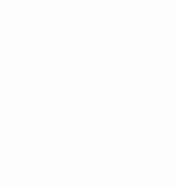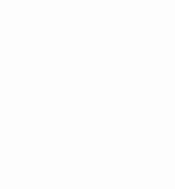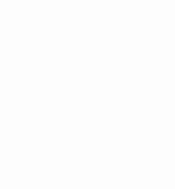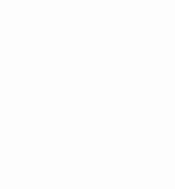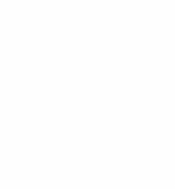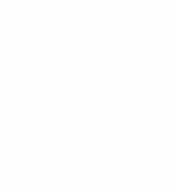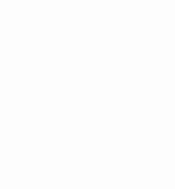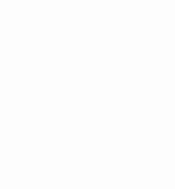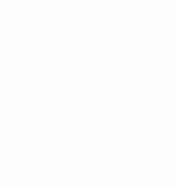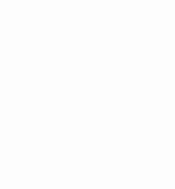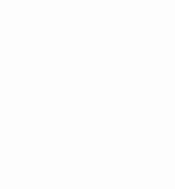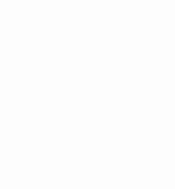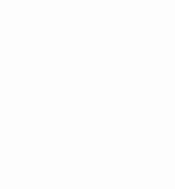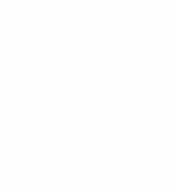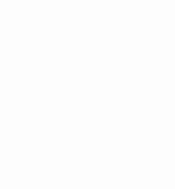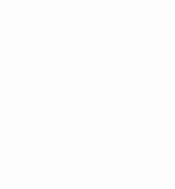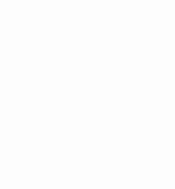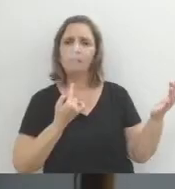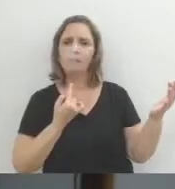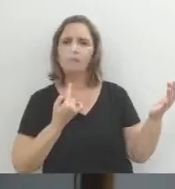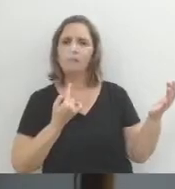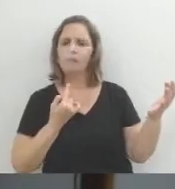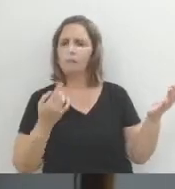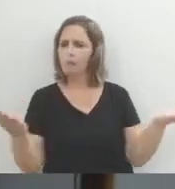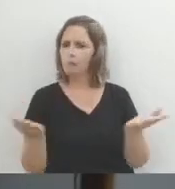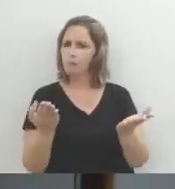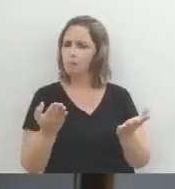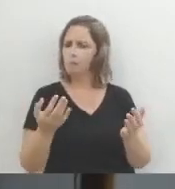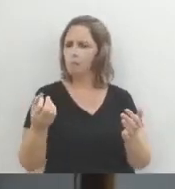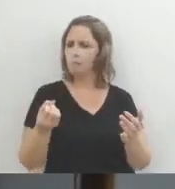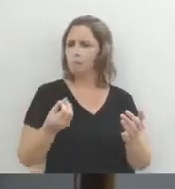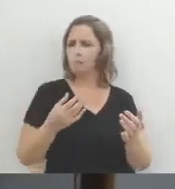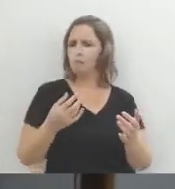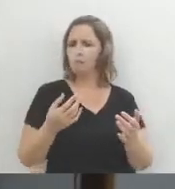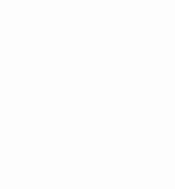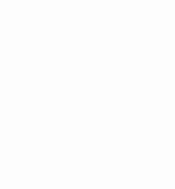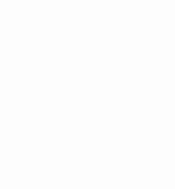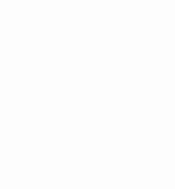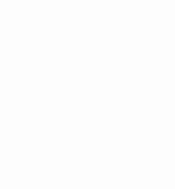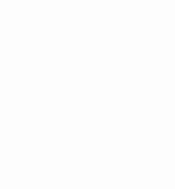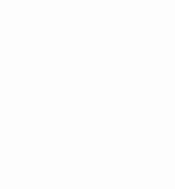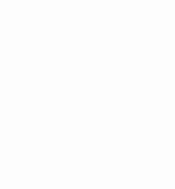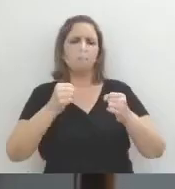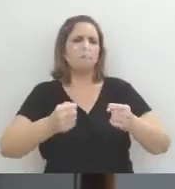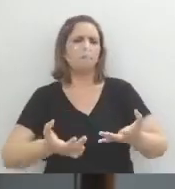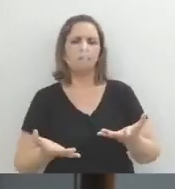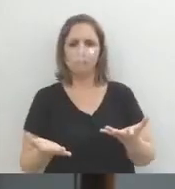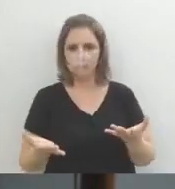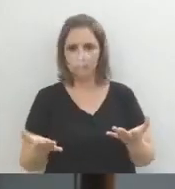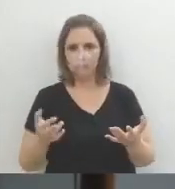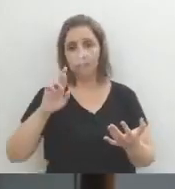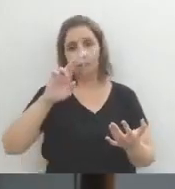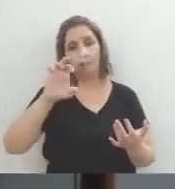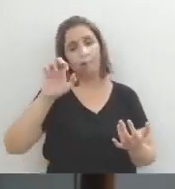com mais atual, mais contemporâneo, né? O perfil de realismo, né? O Machado